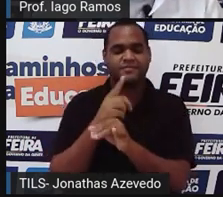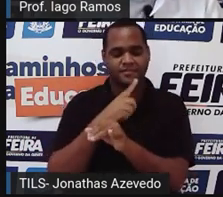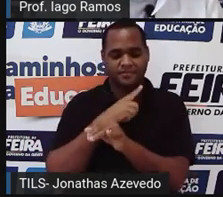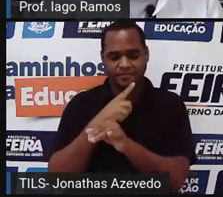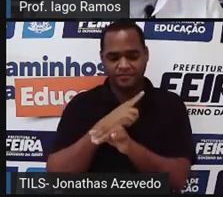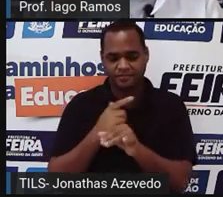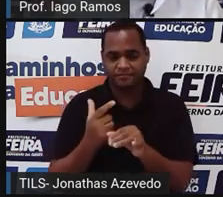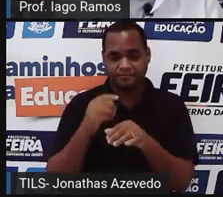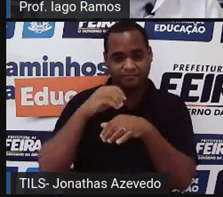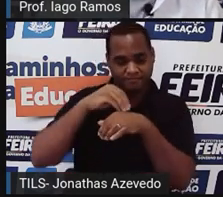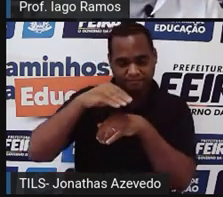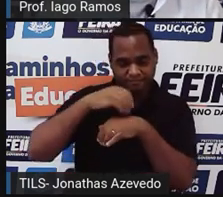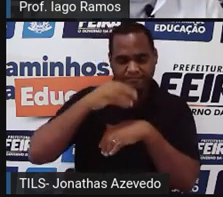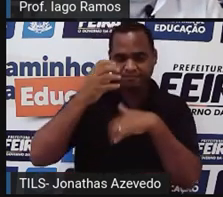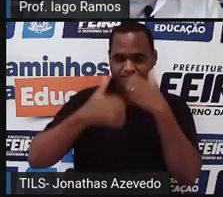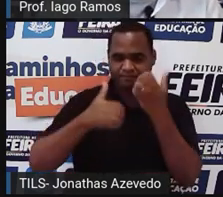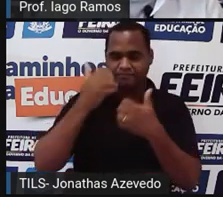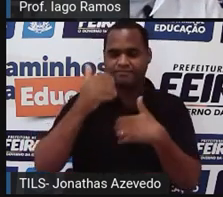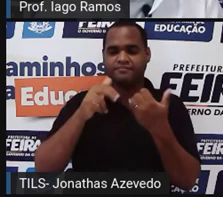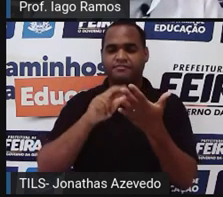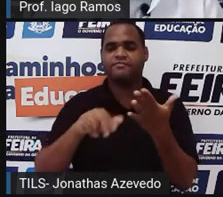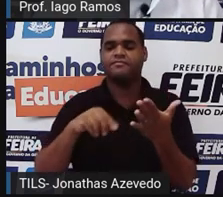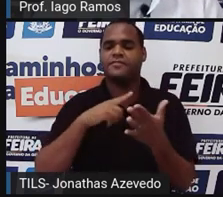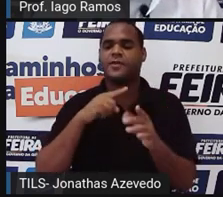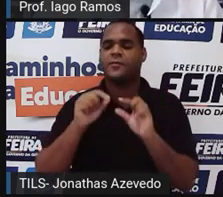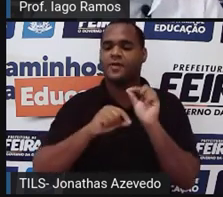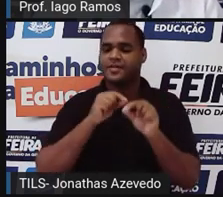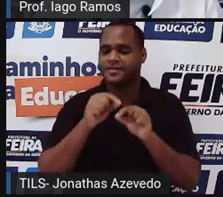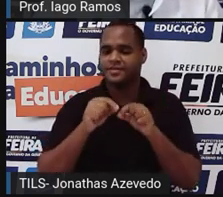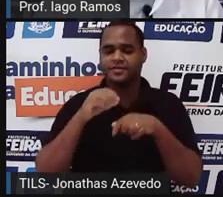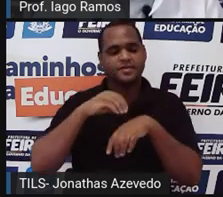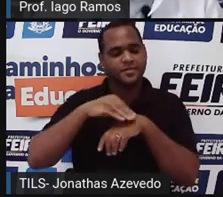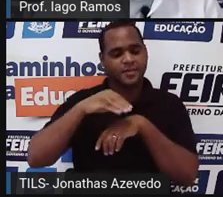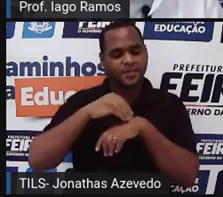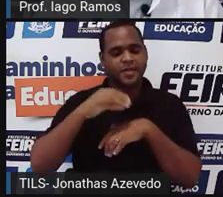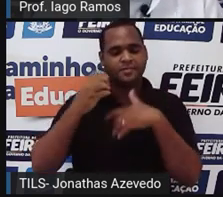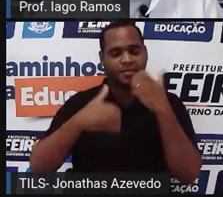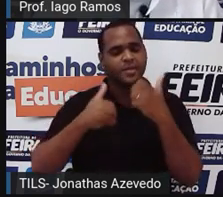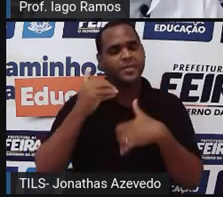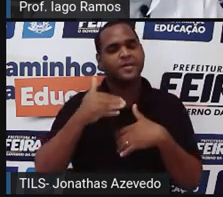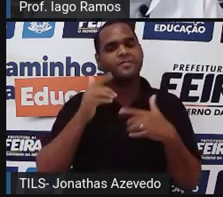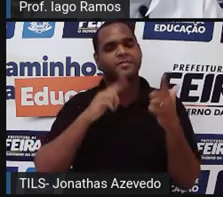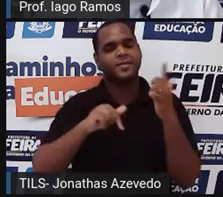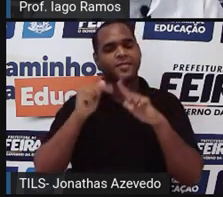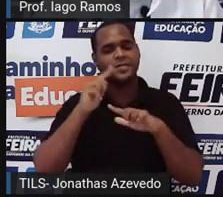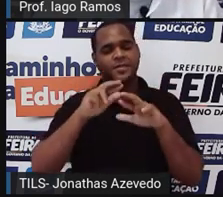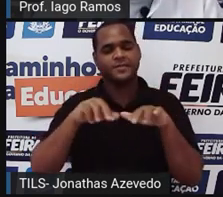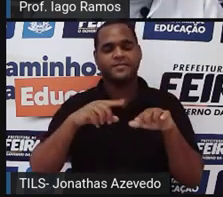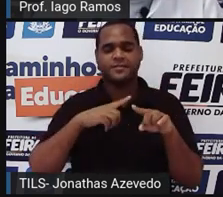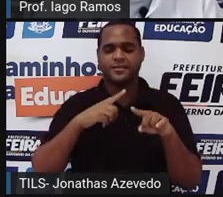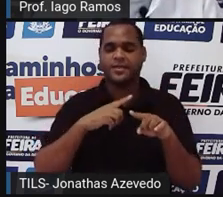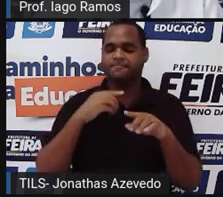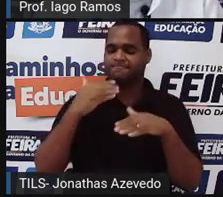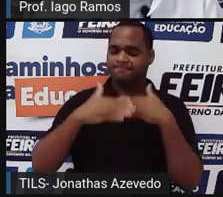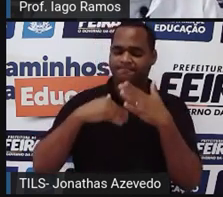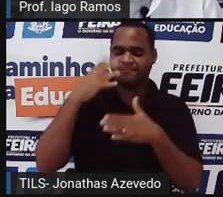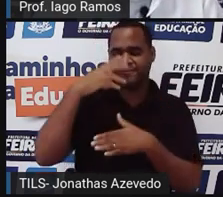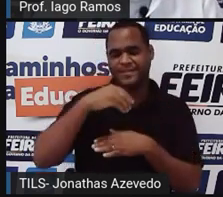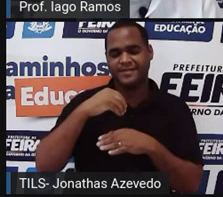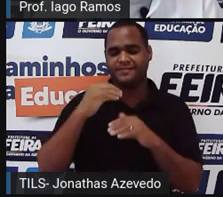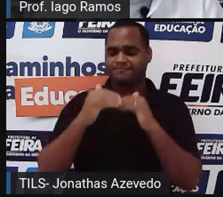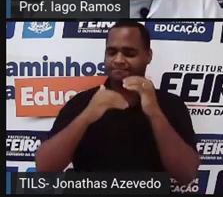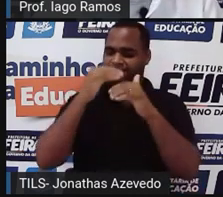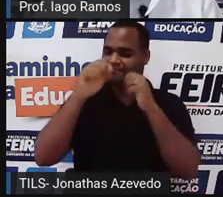traz aquelas informações que a gente encontrou sobre aquela linda trajetória, né? Da